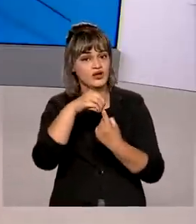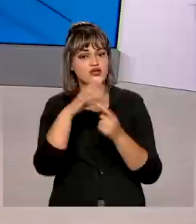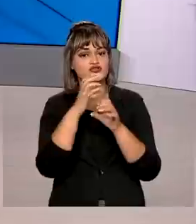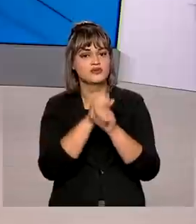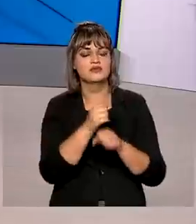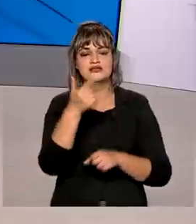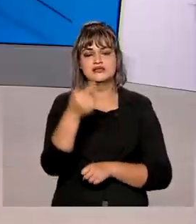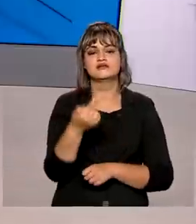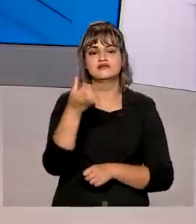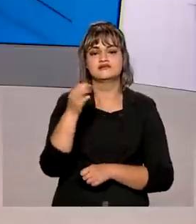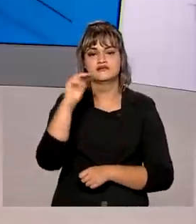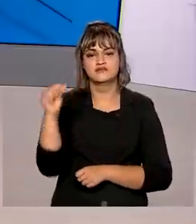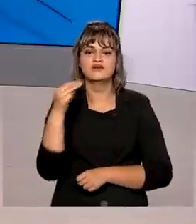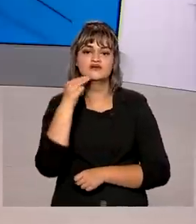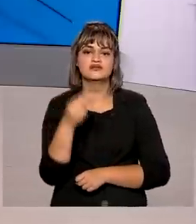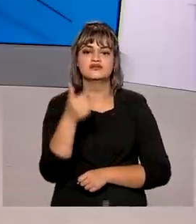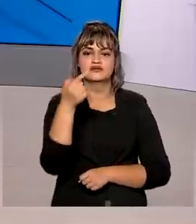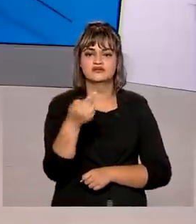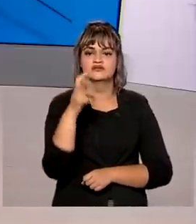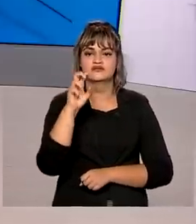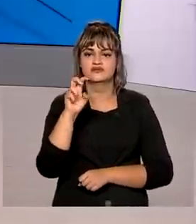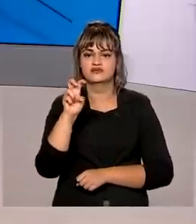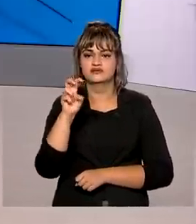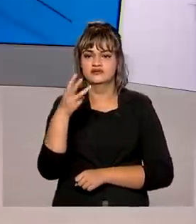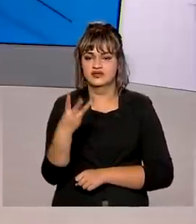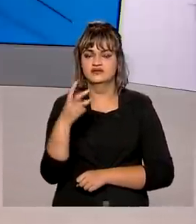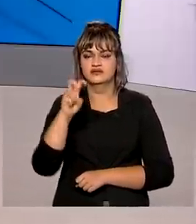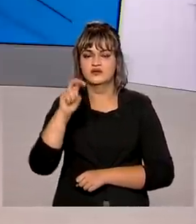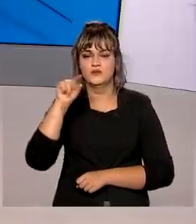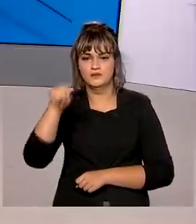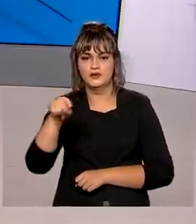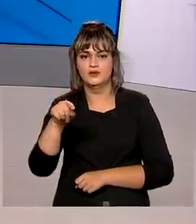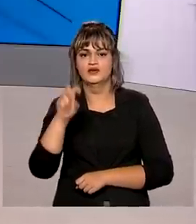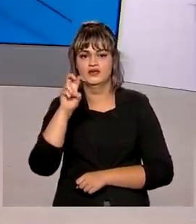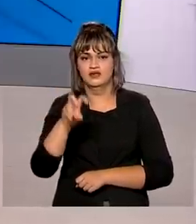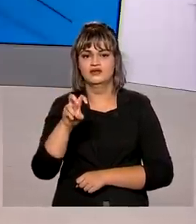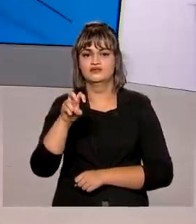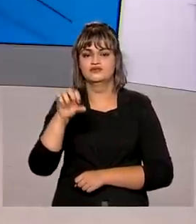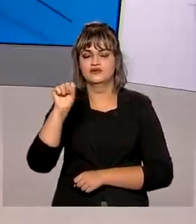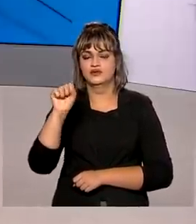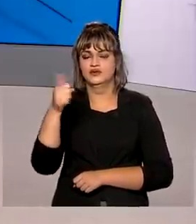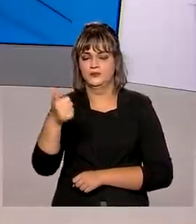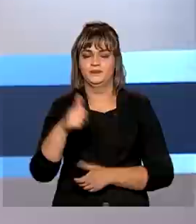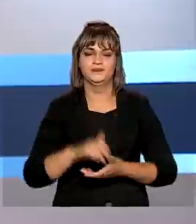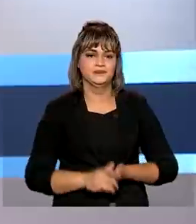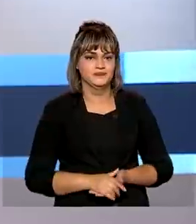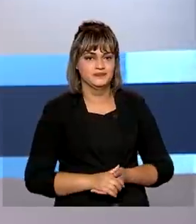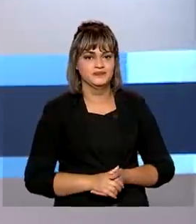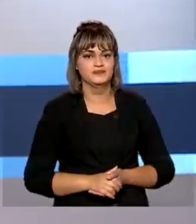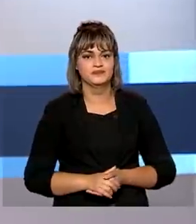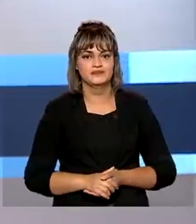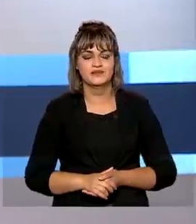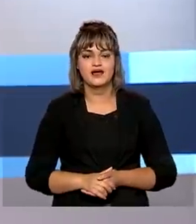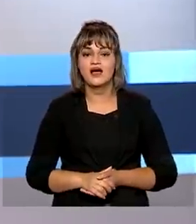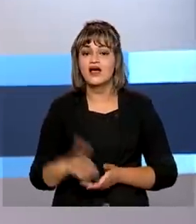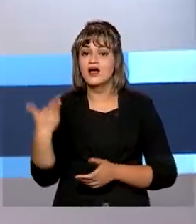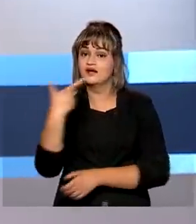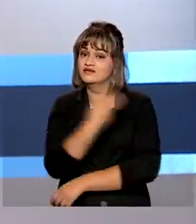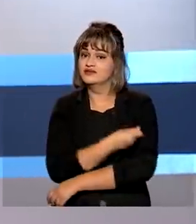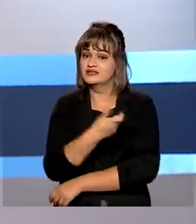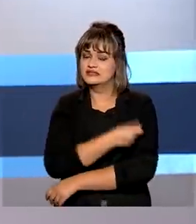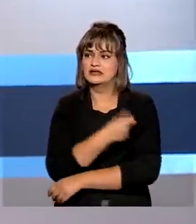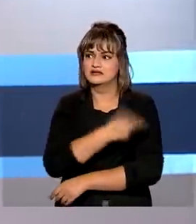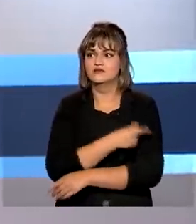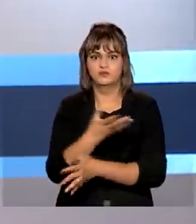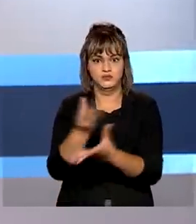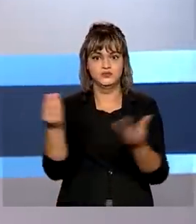é de 76 milhões, 735 mil, 581. E com a vacinação em